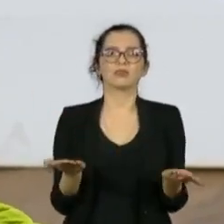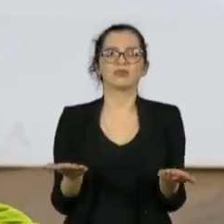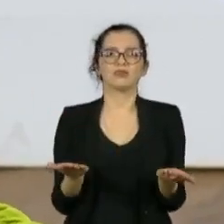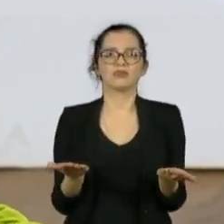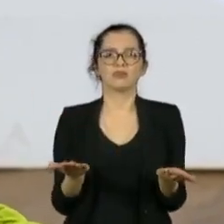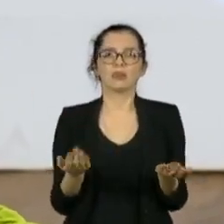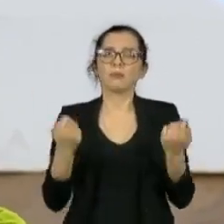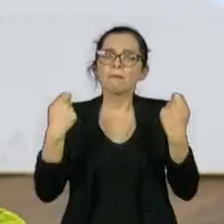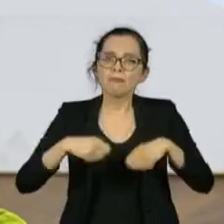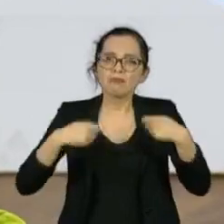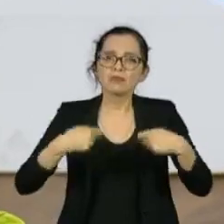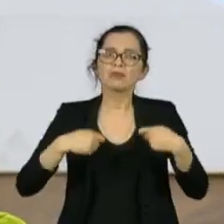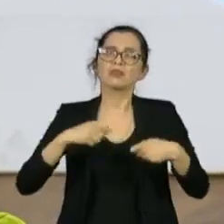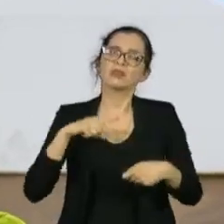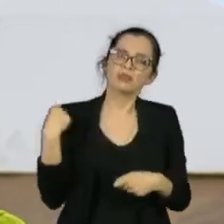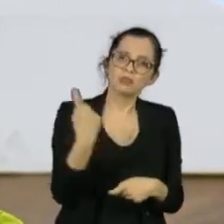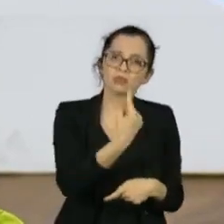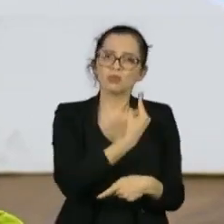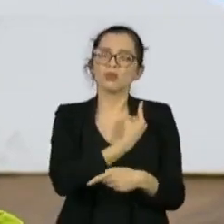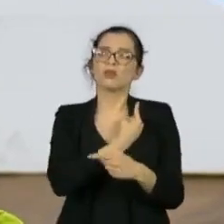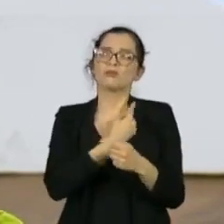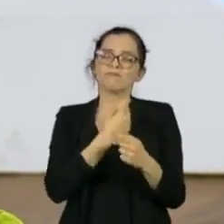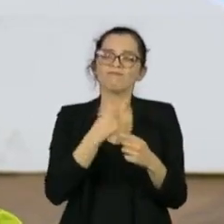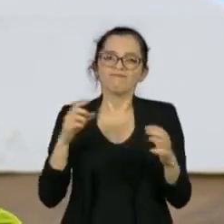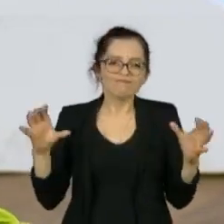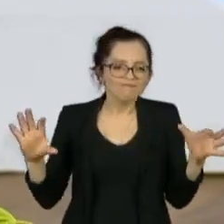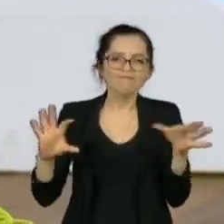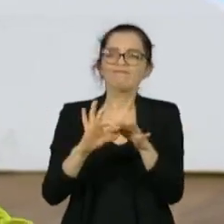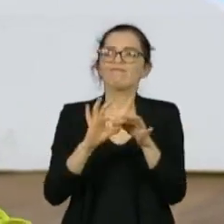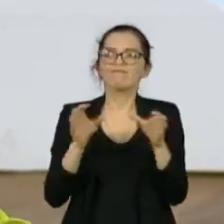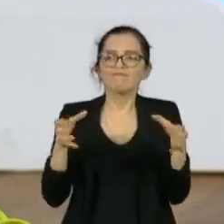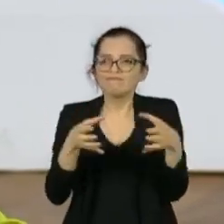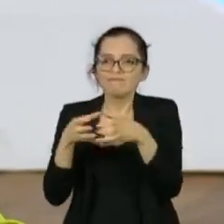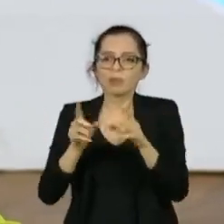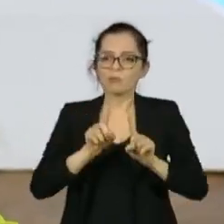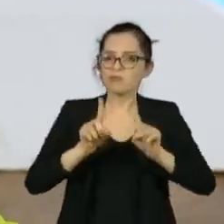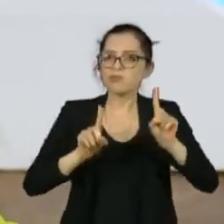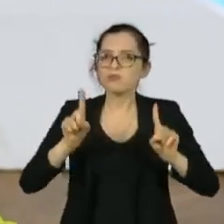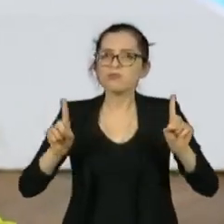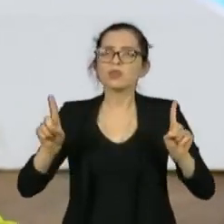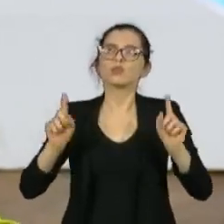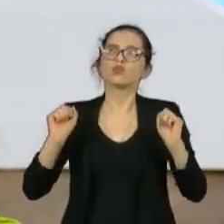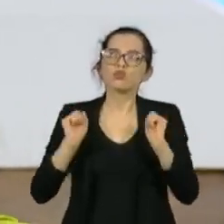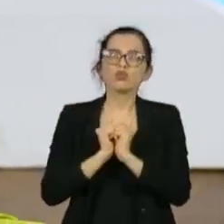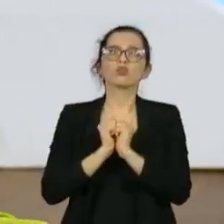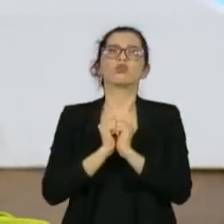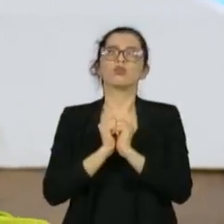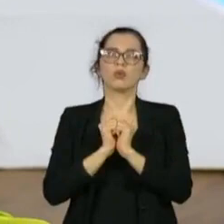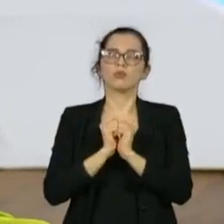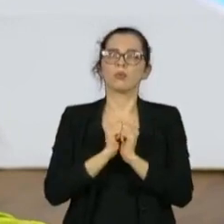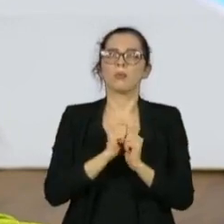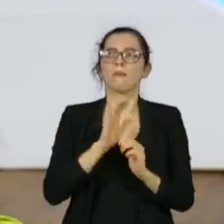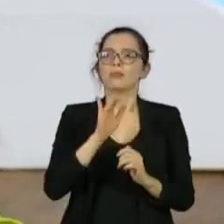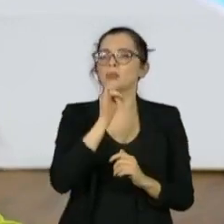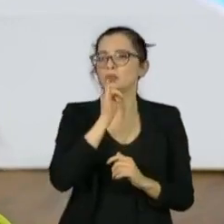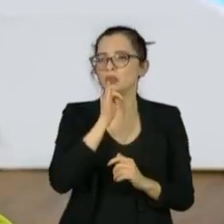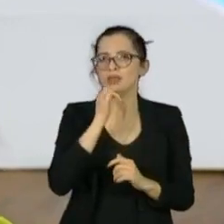constroem com a gente e abrem espaço ou a gente vai invadir de qualquer maneira. Não dá mais para fazer política sem os nossos corpos.